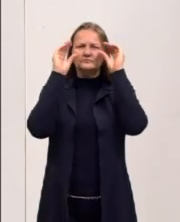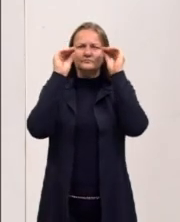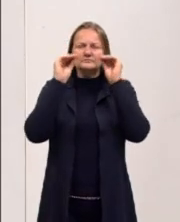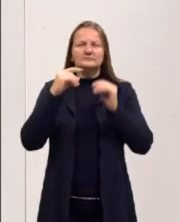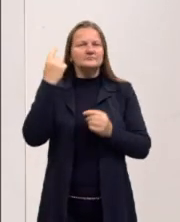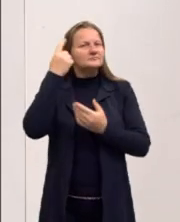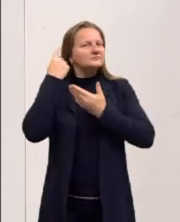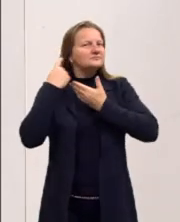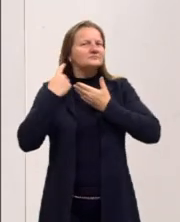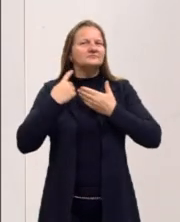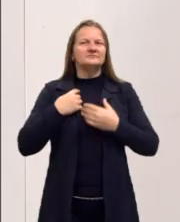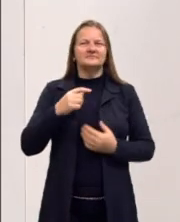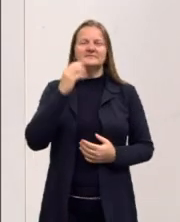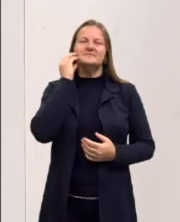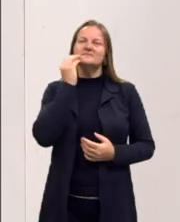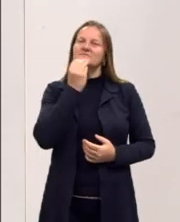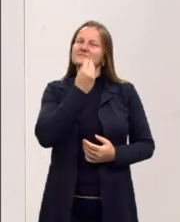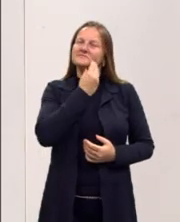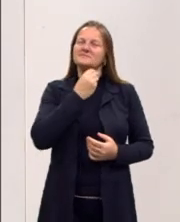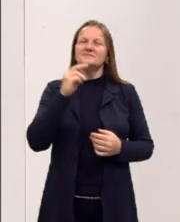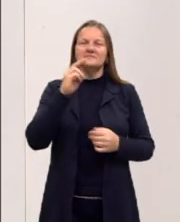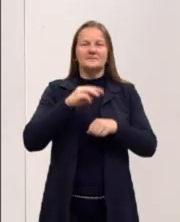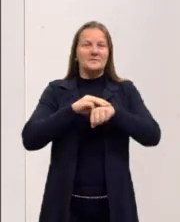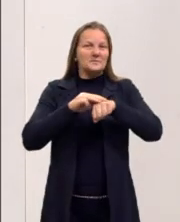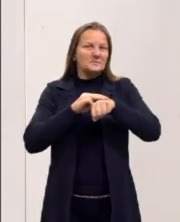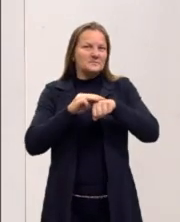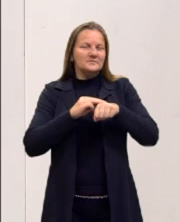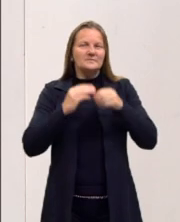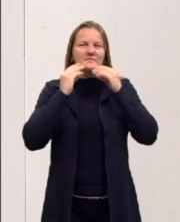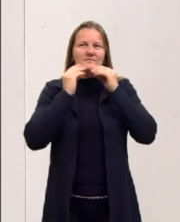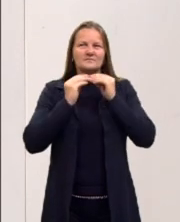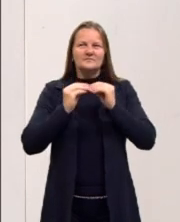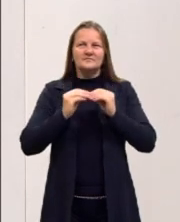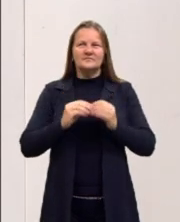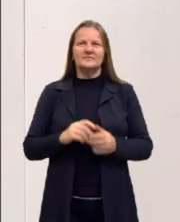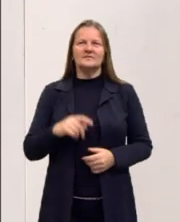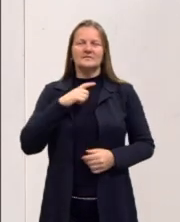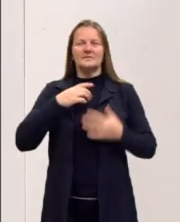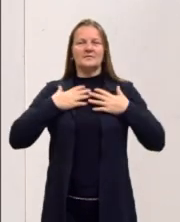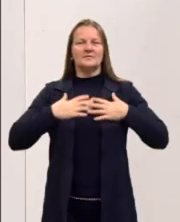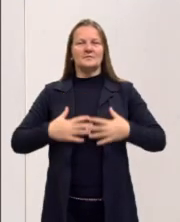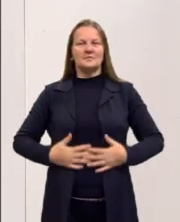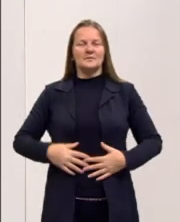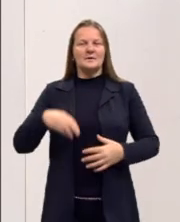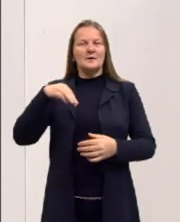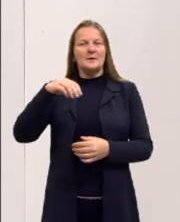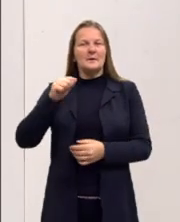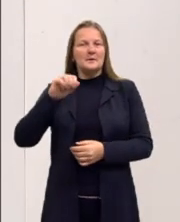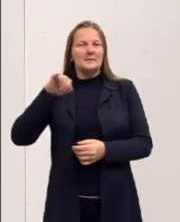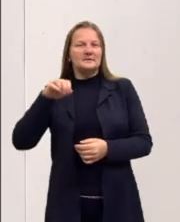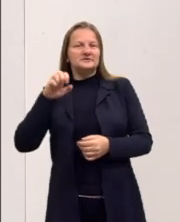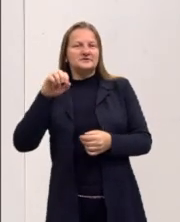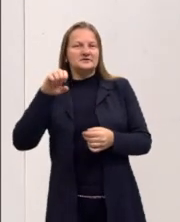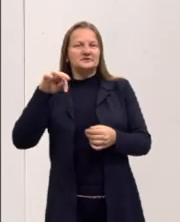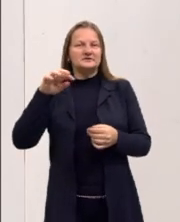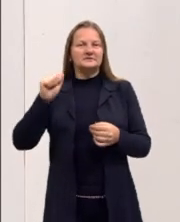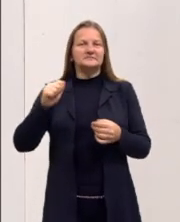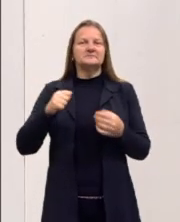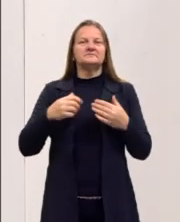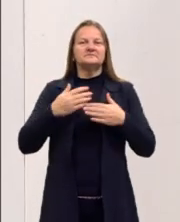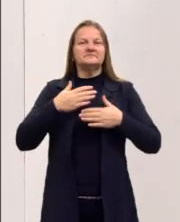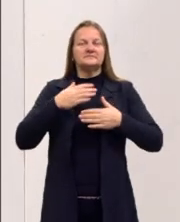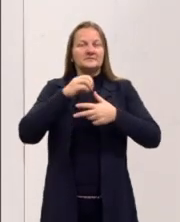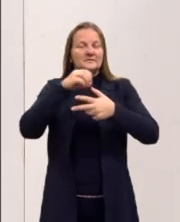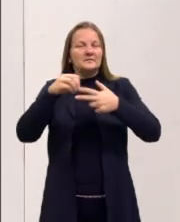encaracolado, tenho a barba castanha, uso ela bem comprida, estou com a camiseta magenta do Pré-NEM, aqui atrás de mim o quadro